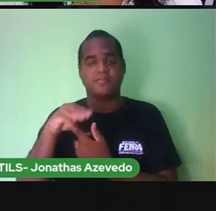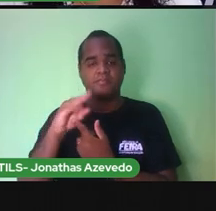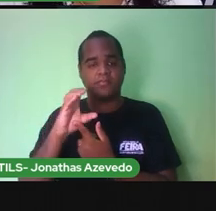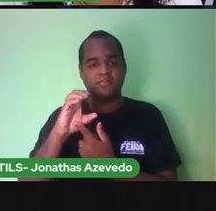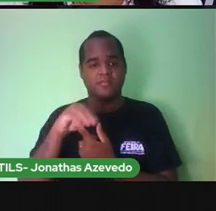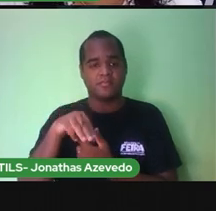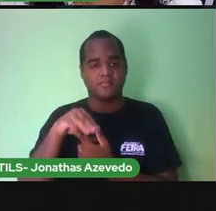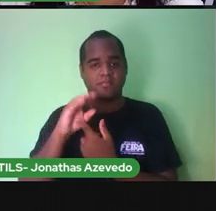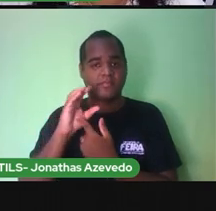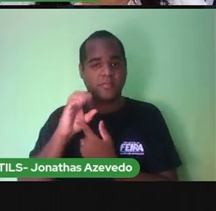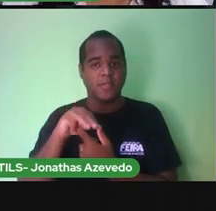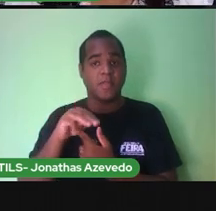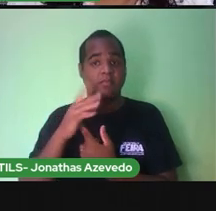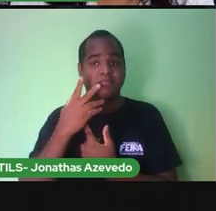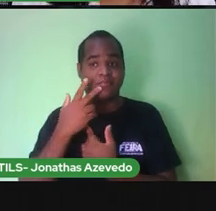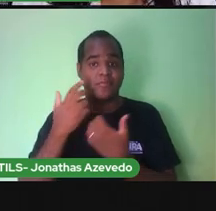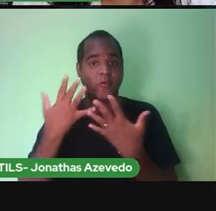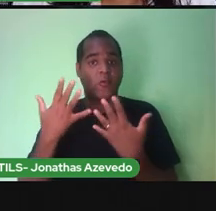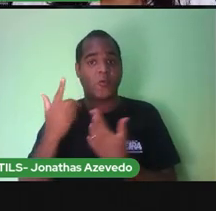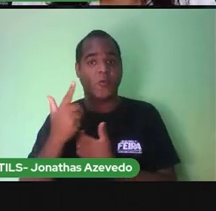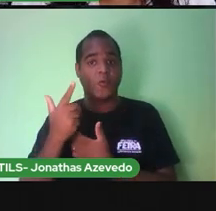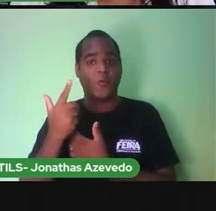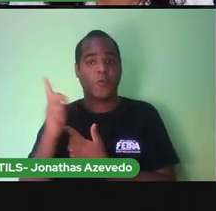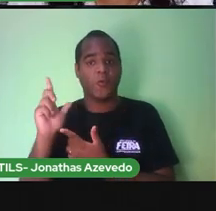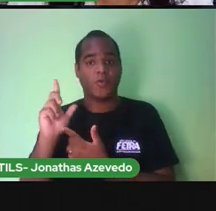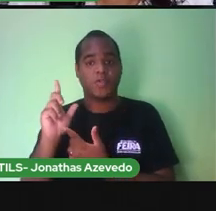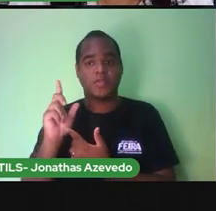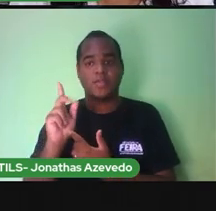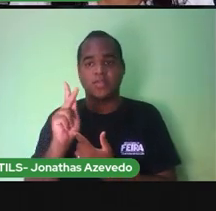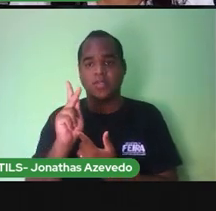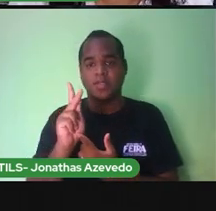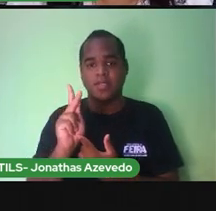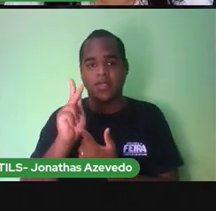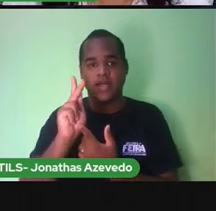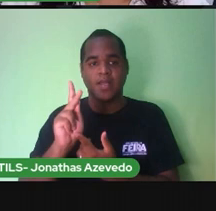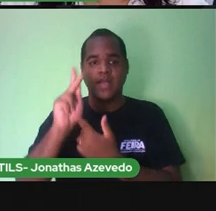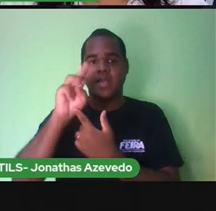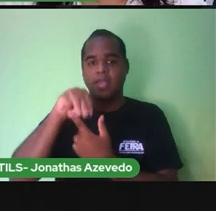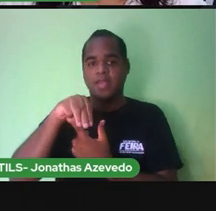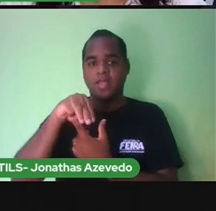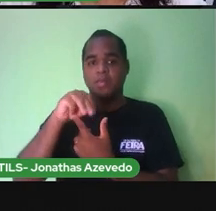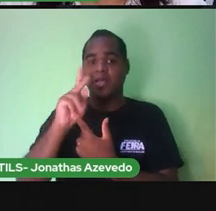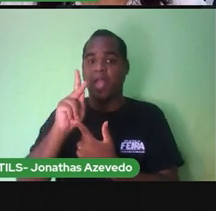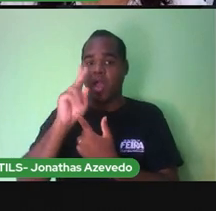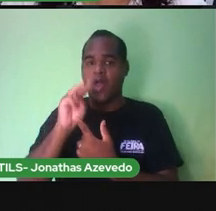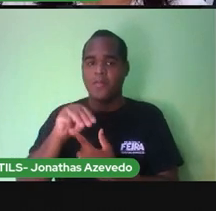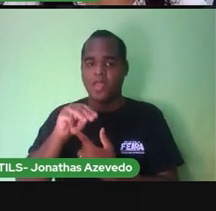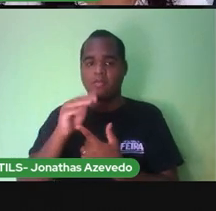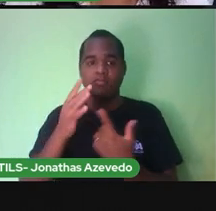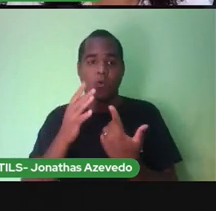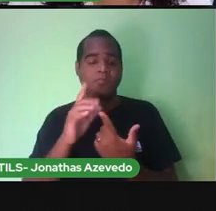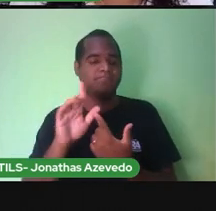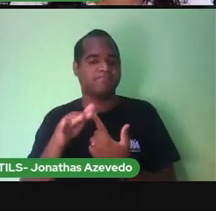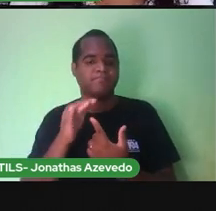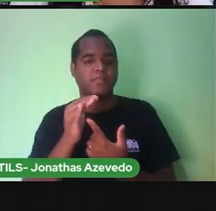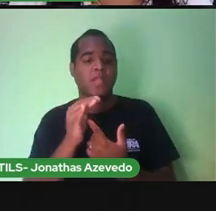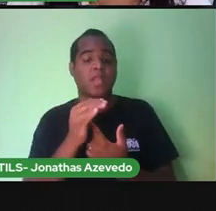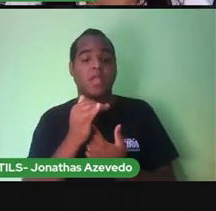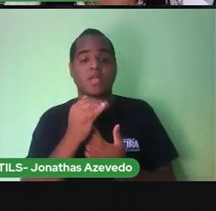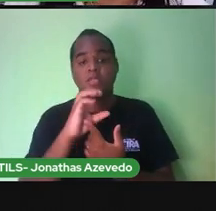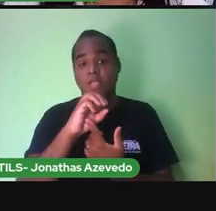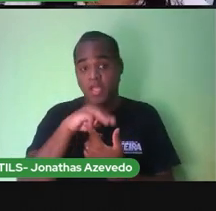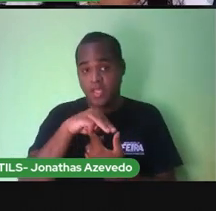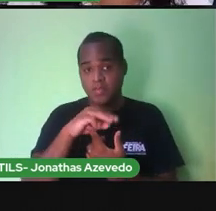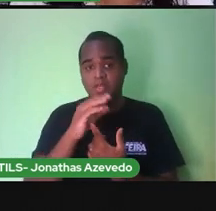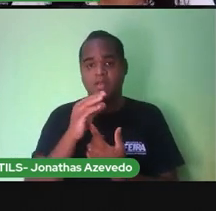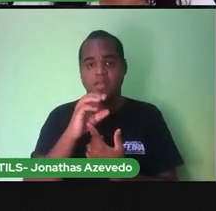De centímetros E a siglazinha Que a gente usa Para identificar Os centímetros São as letras